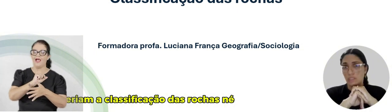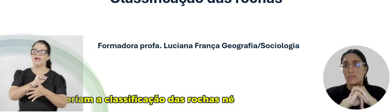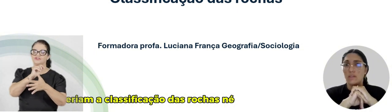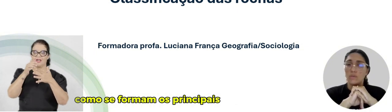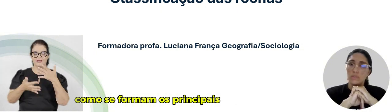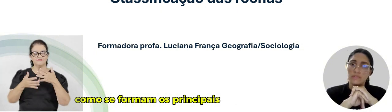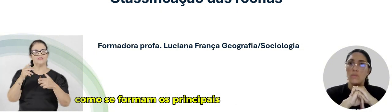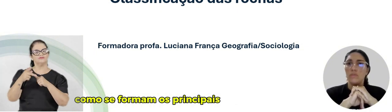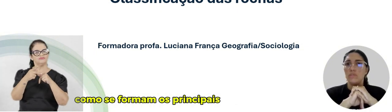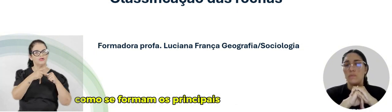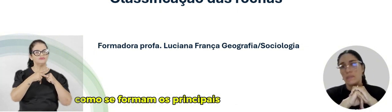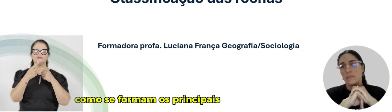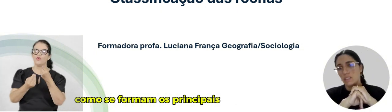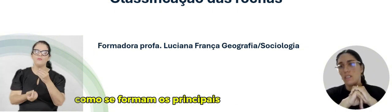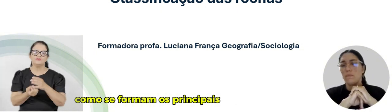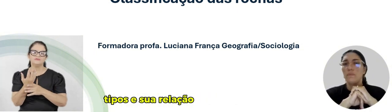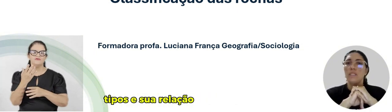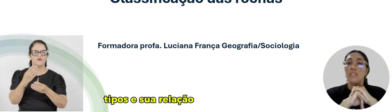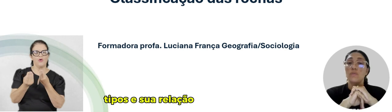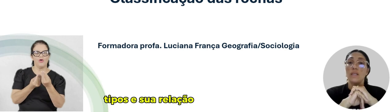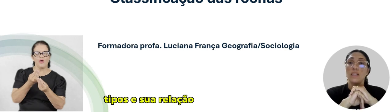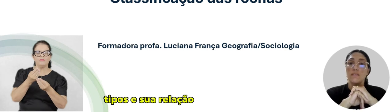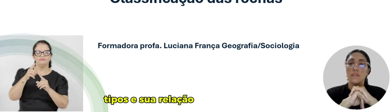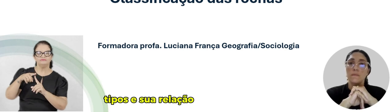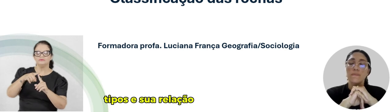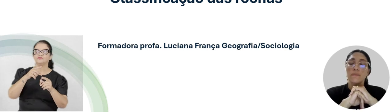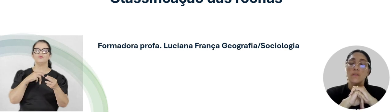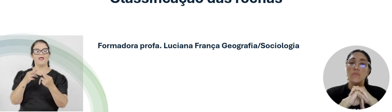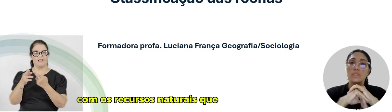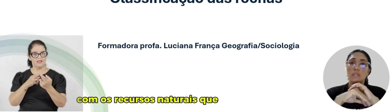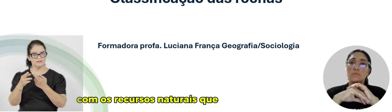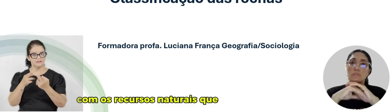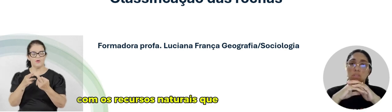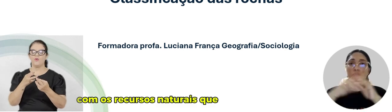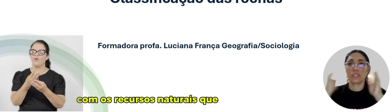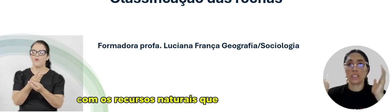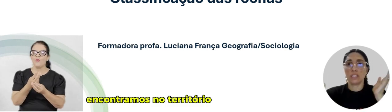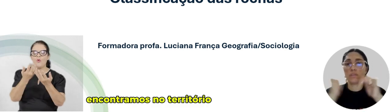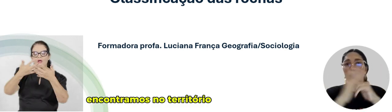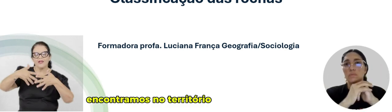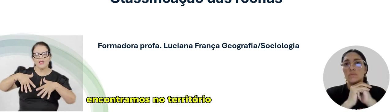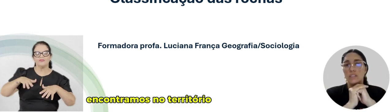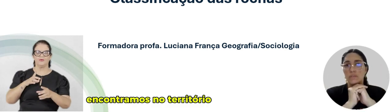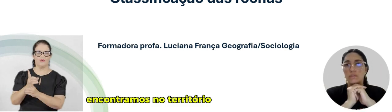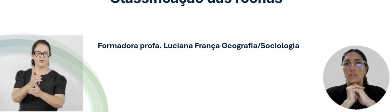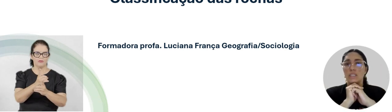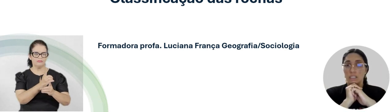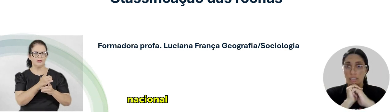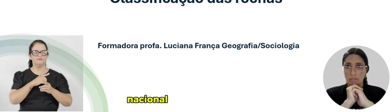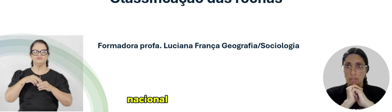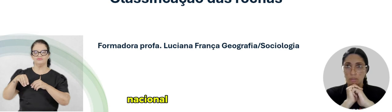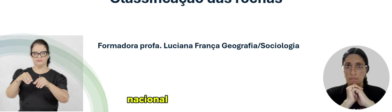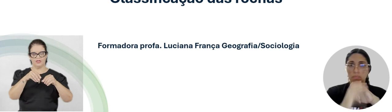das rochas, como se formam os principais tipos e sua relação com os recursos naturais que encontramos no território